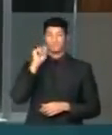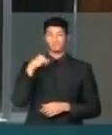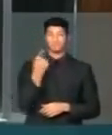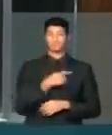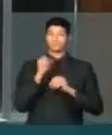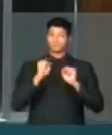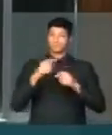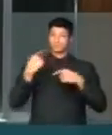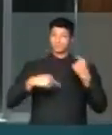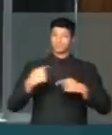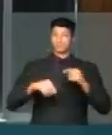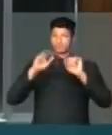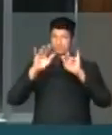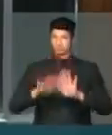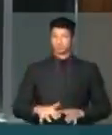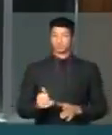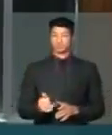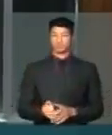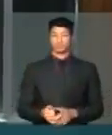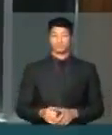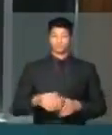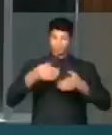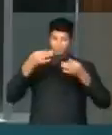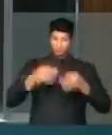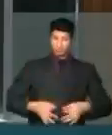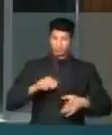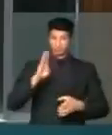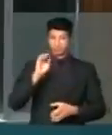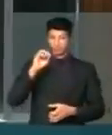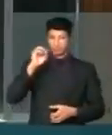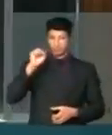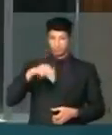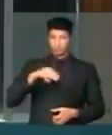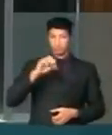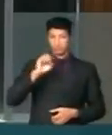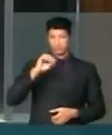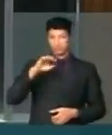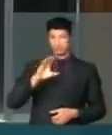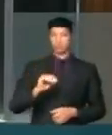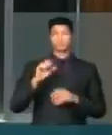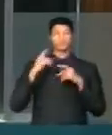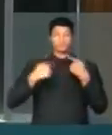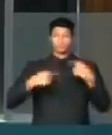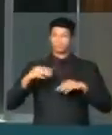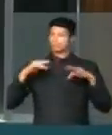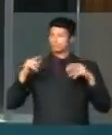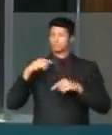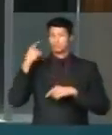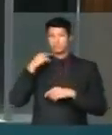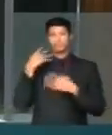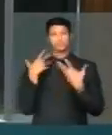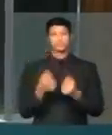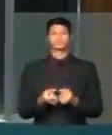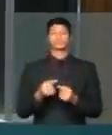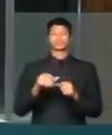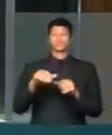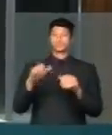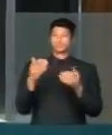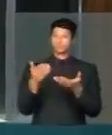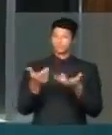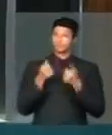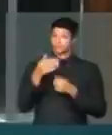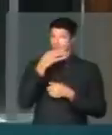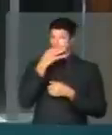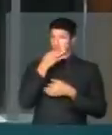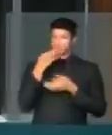possa discutir este relatório preliminar. Na certeza de que o bom senso vai prevalecer, discutimos com os seus deputados, vamos acatar